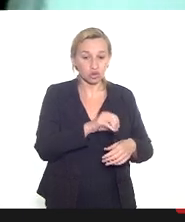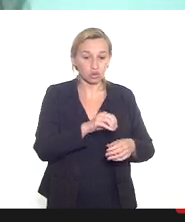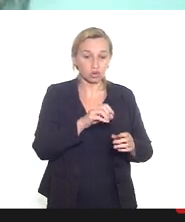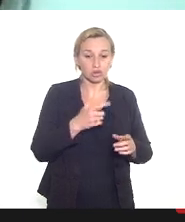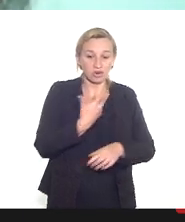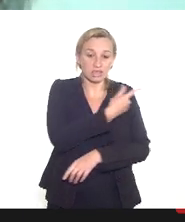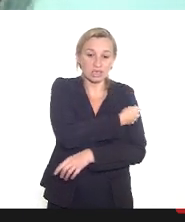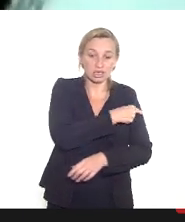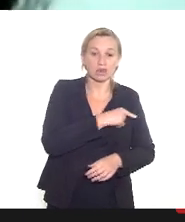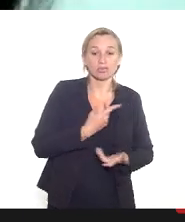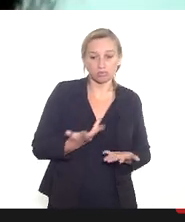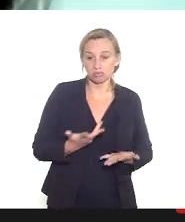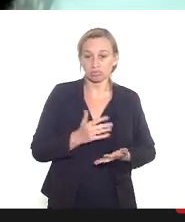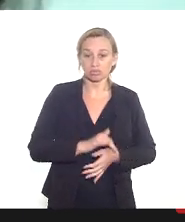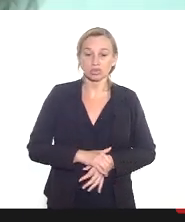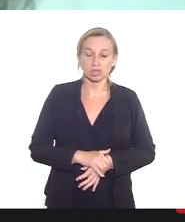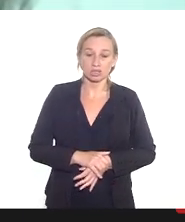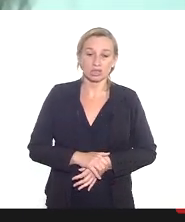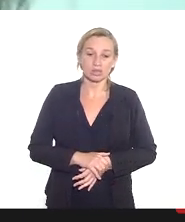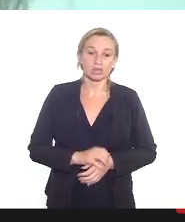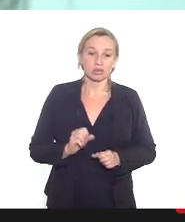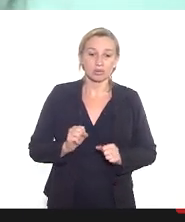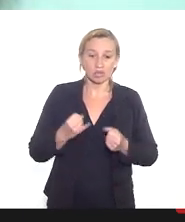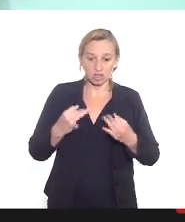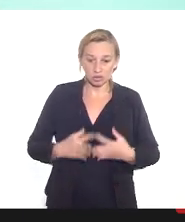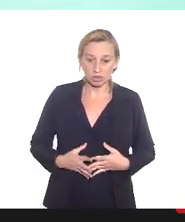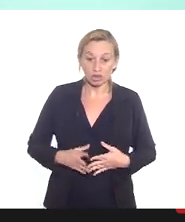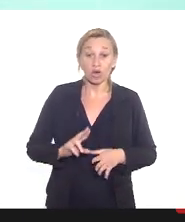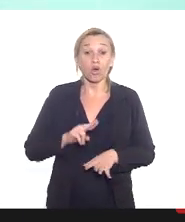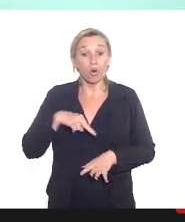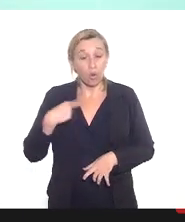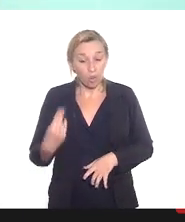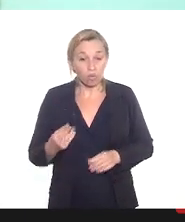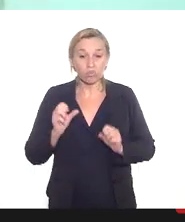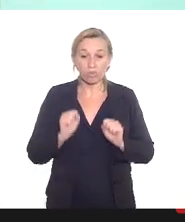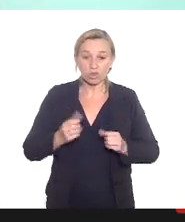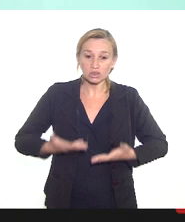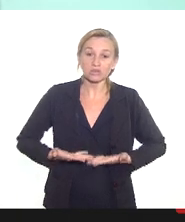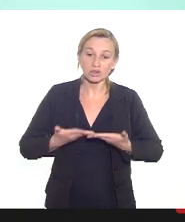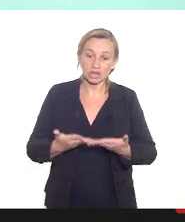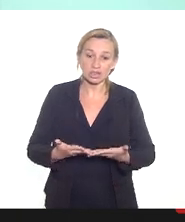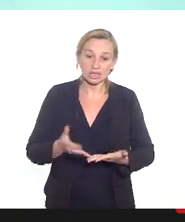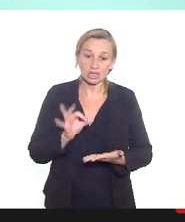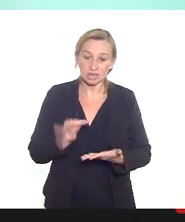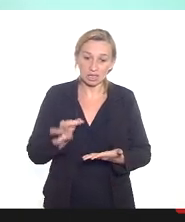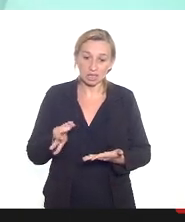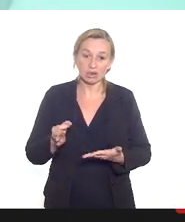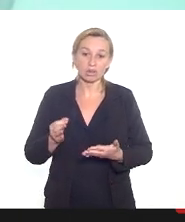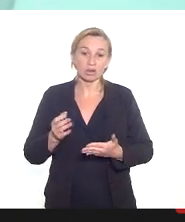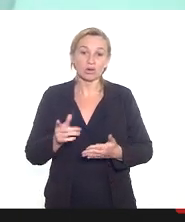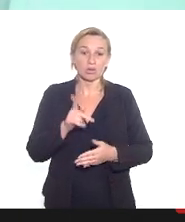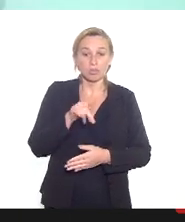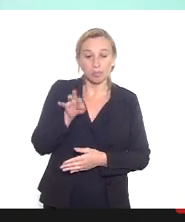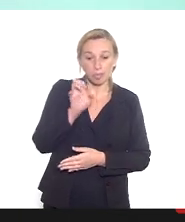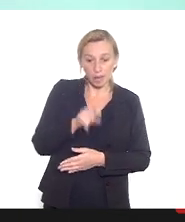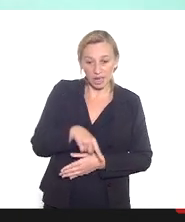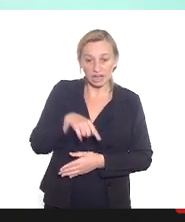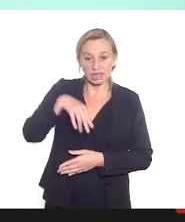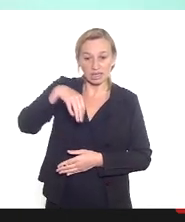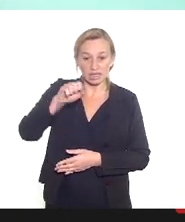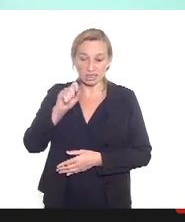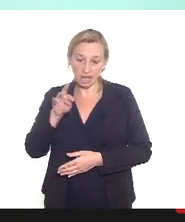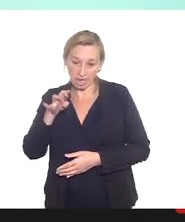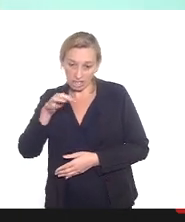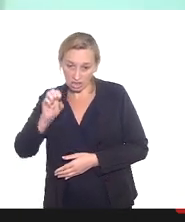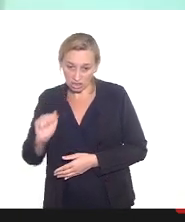para buscar esse termo de esclarecimento ou ele pode ser oferecido amplamente pelo pré-natalista durante